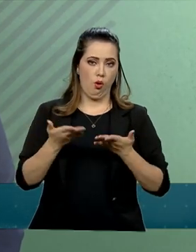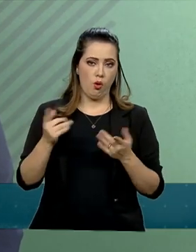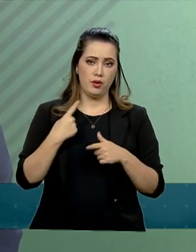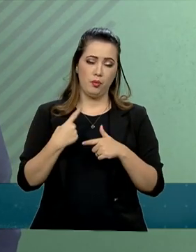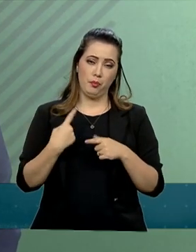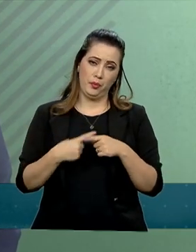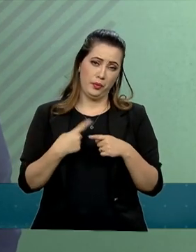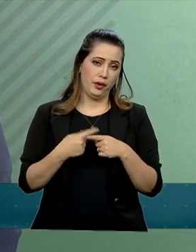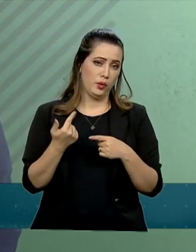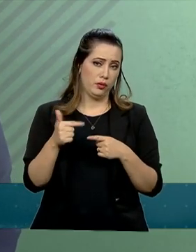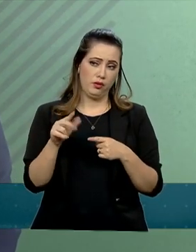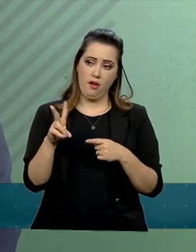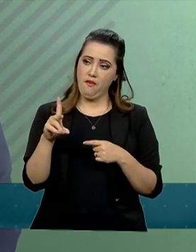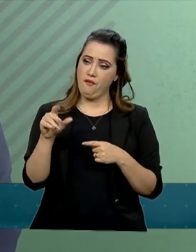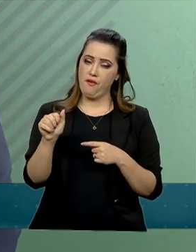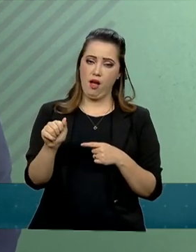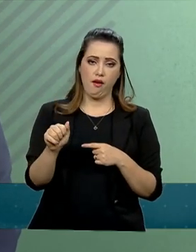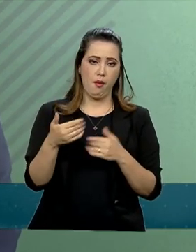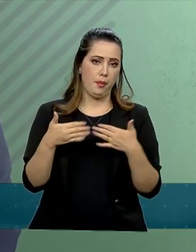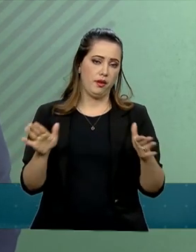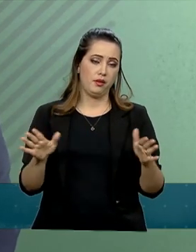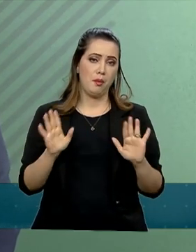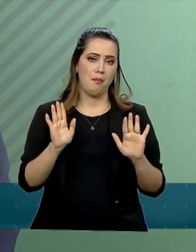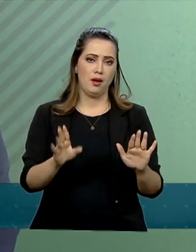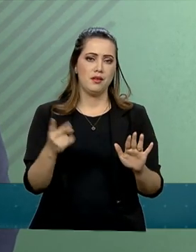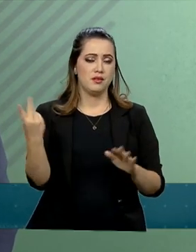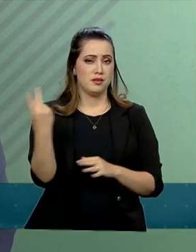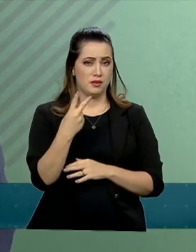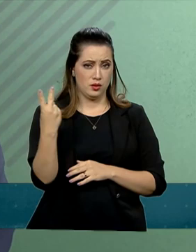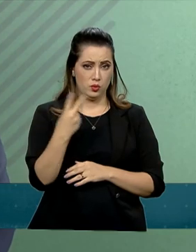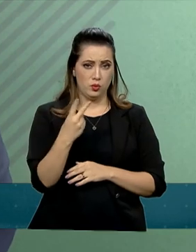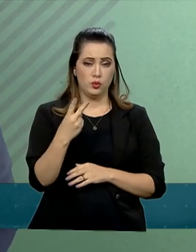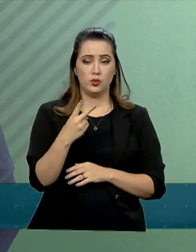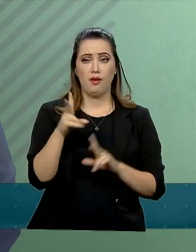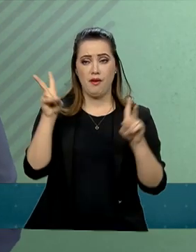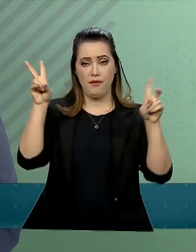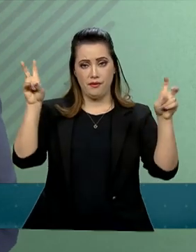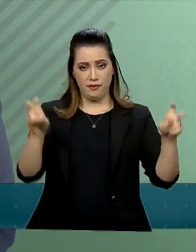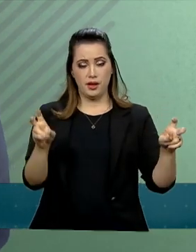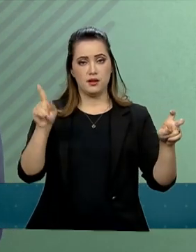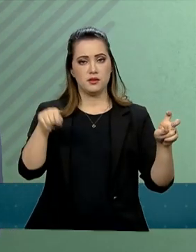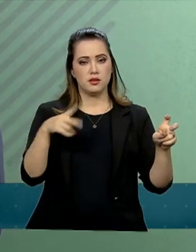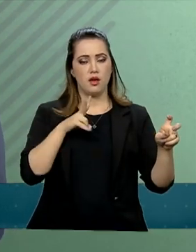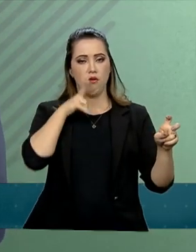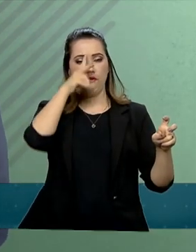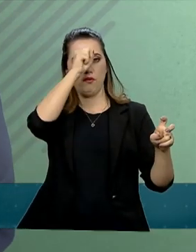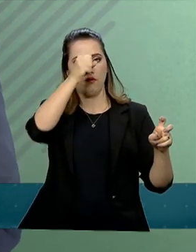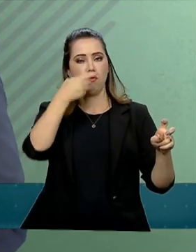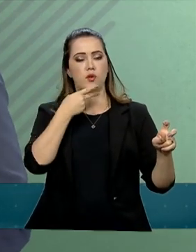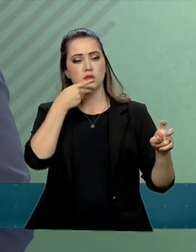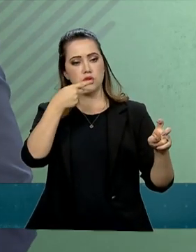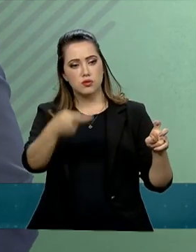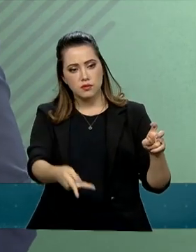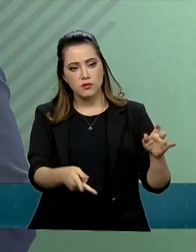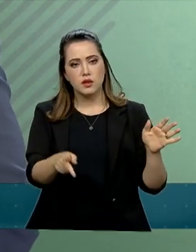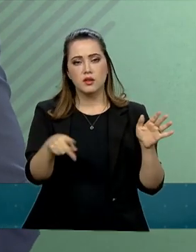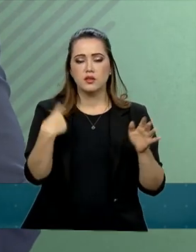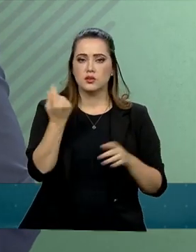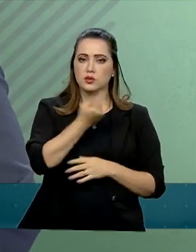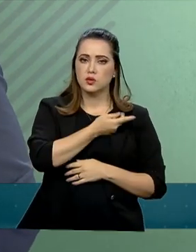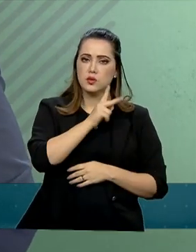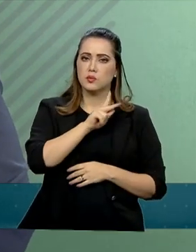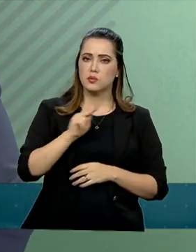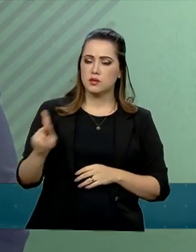porque a vaga não está aberta. Em segundo, esta frase, como eu disse inicialmente, trata-se de uma força de expressão do nosso